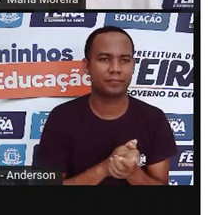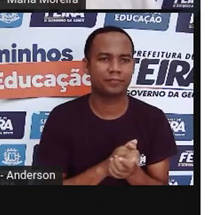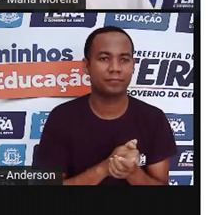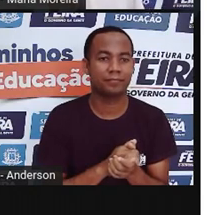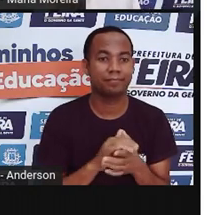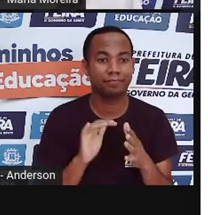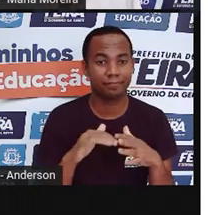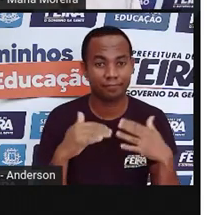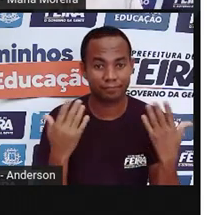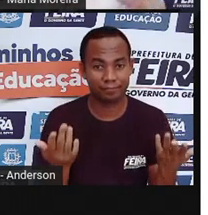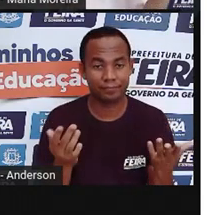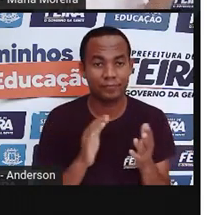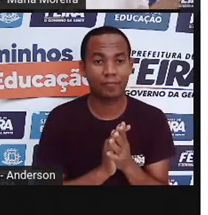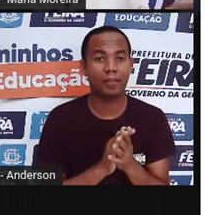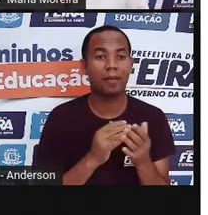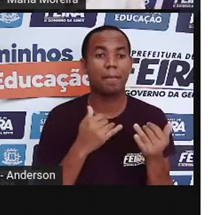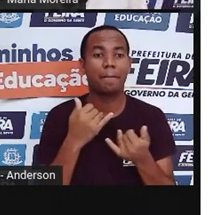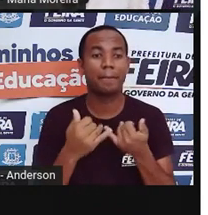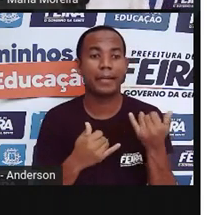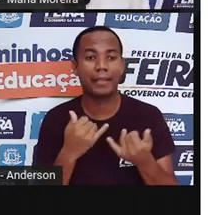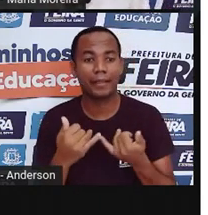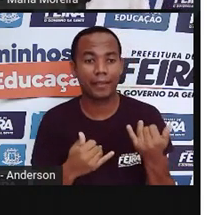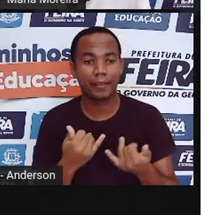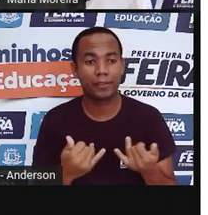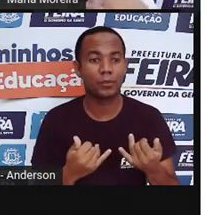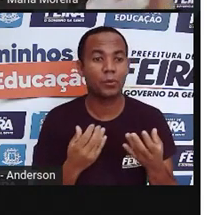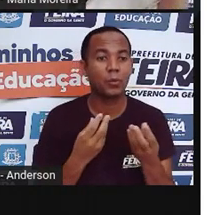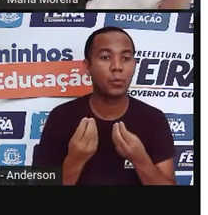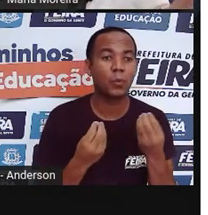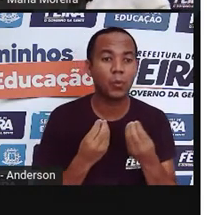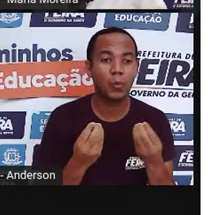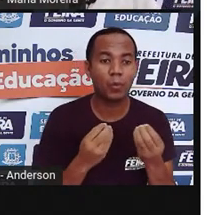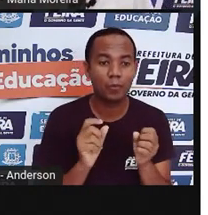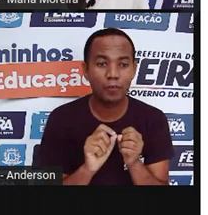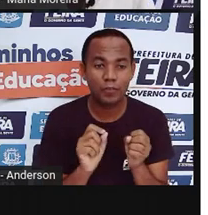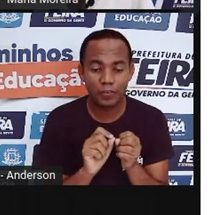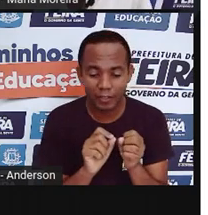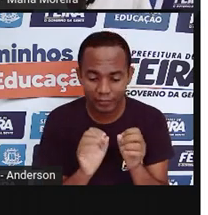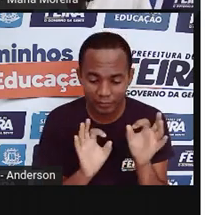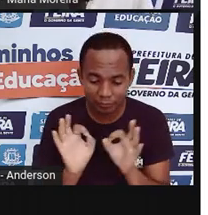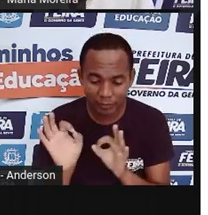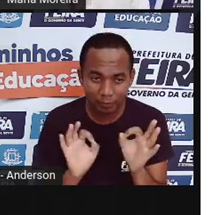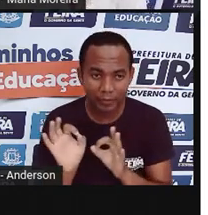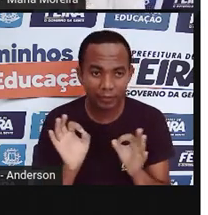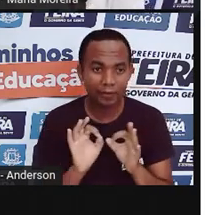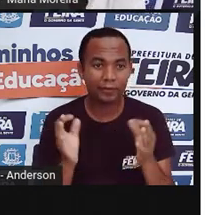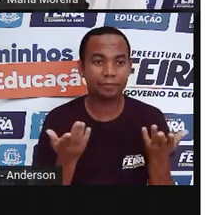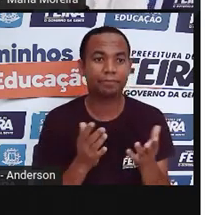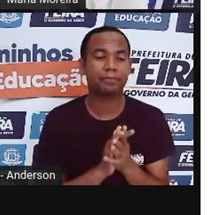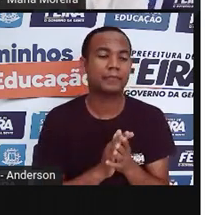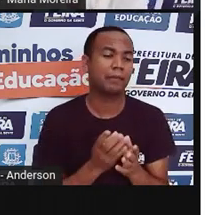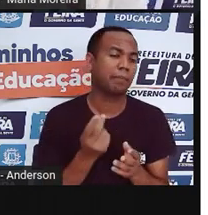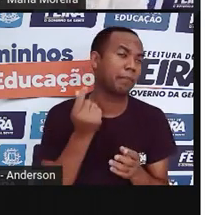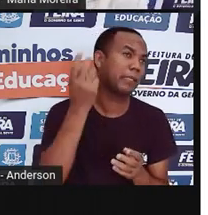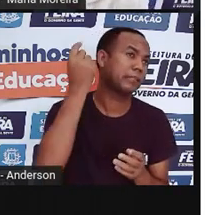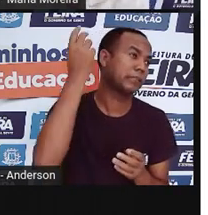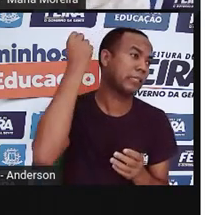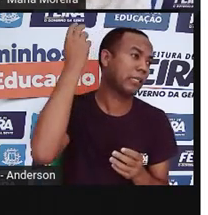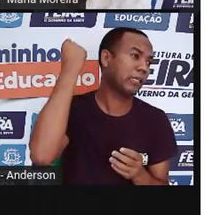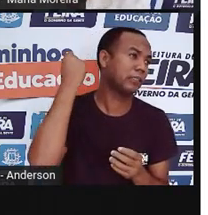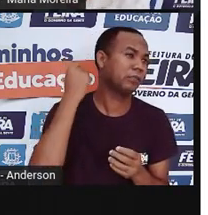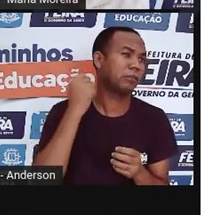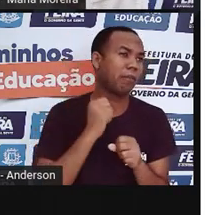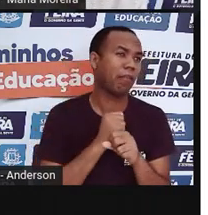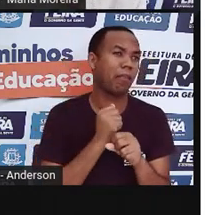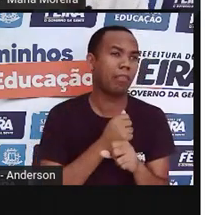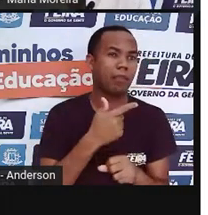Então, de modo geral, os brinquedos, eles podem ser produzidos aí de diversos materiais. Bom, desde o século XX,